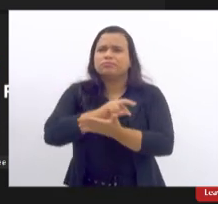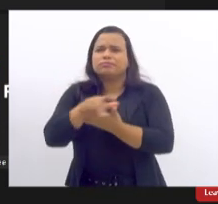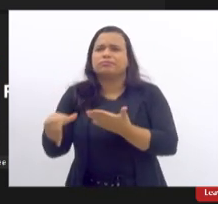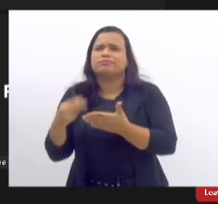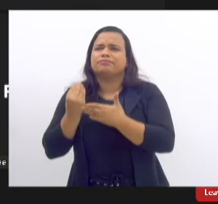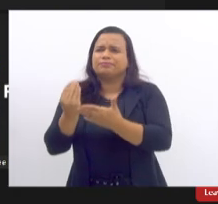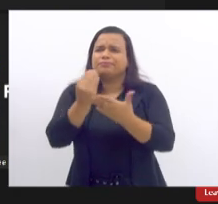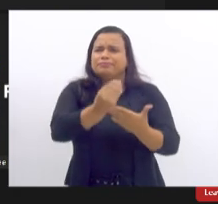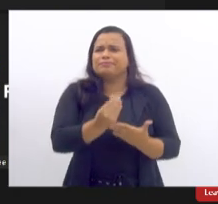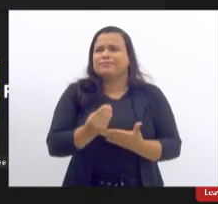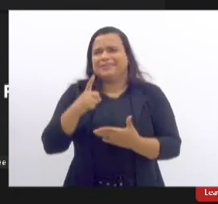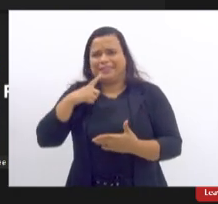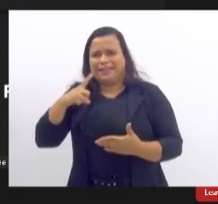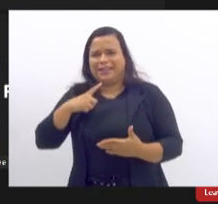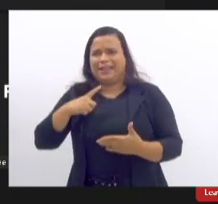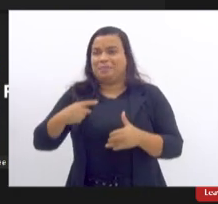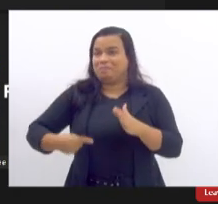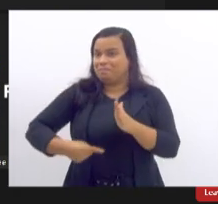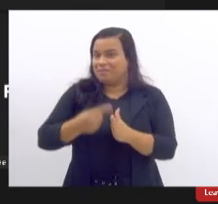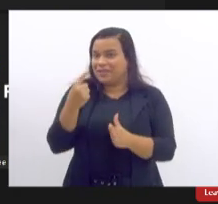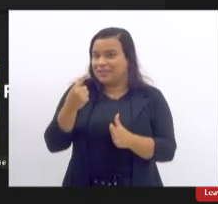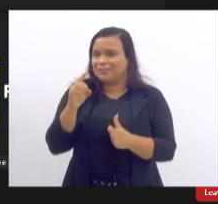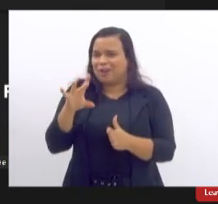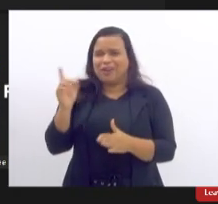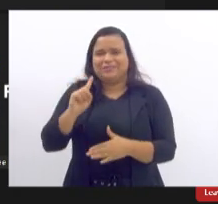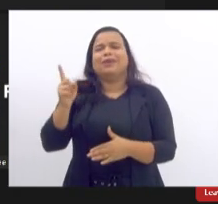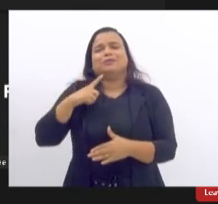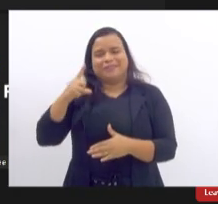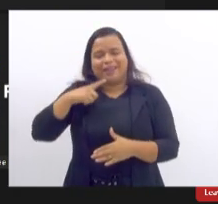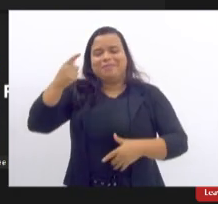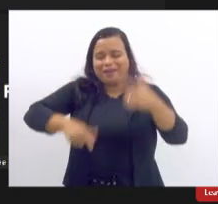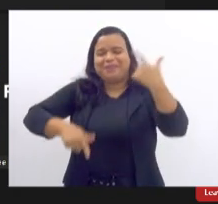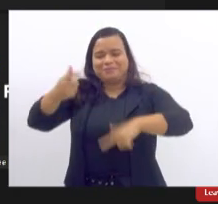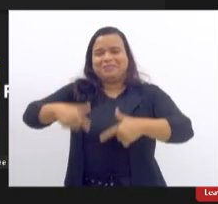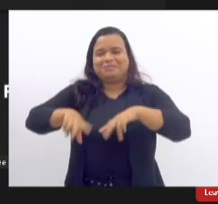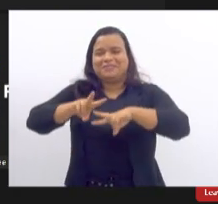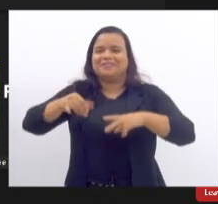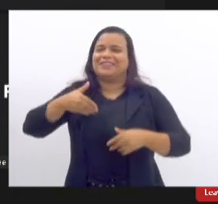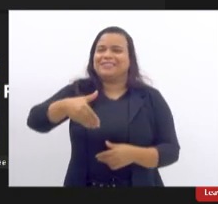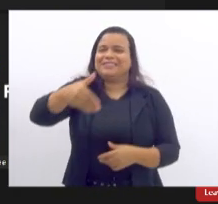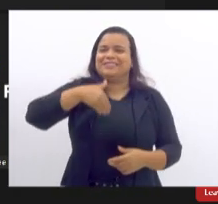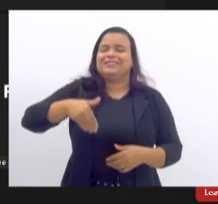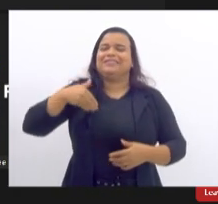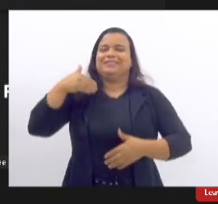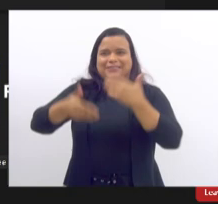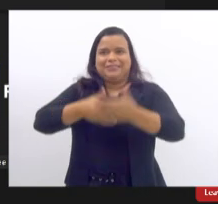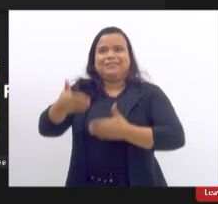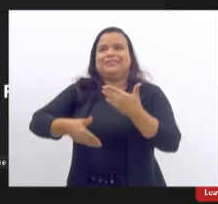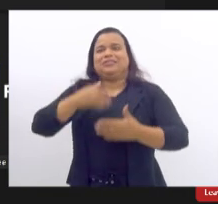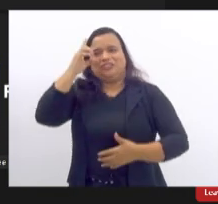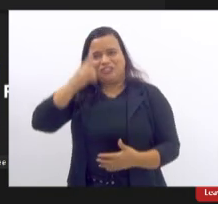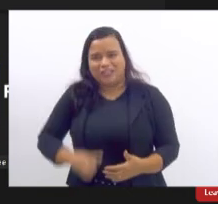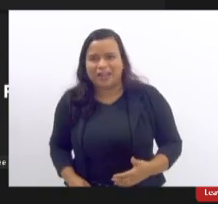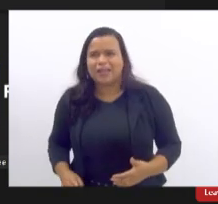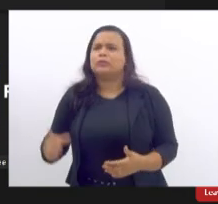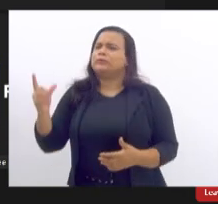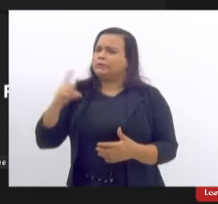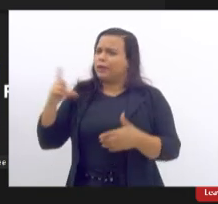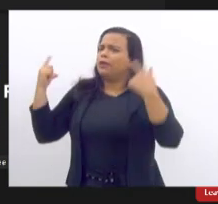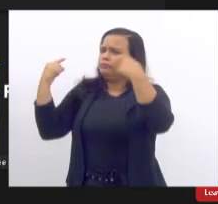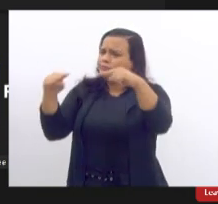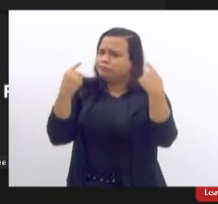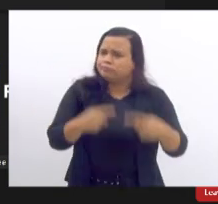é a primeira não será a última vamos avançar na linha dos direitos apesar do obscurantismo